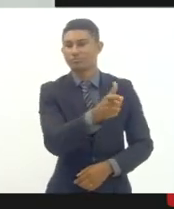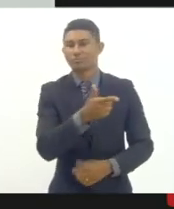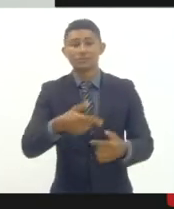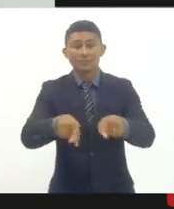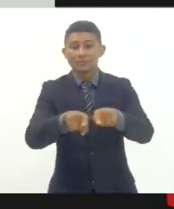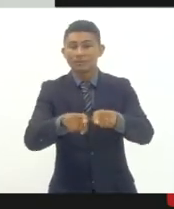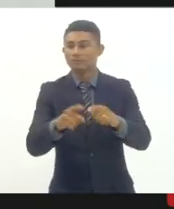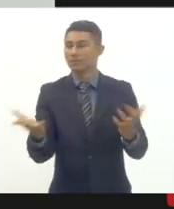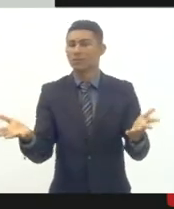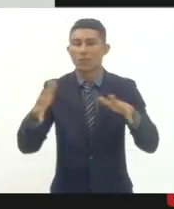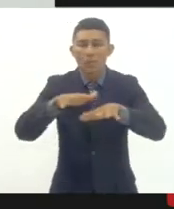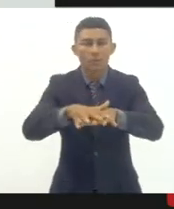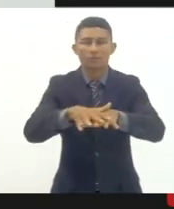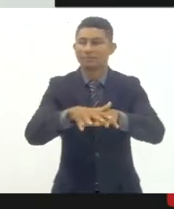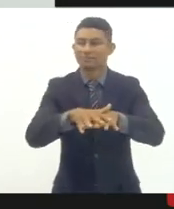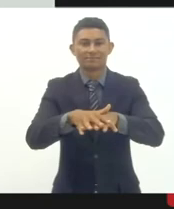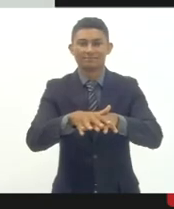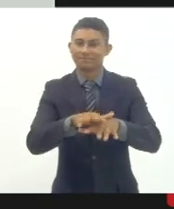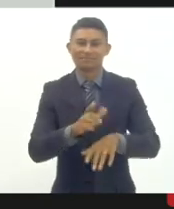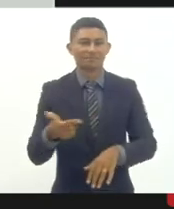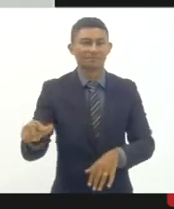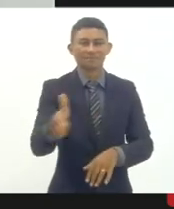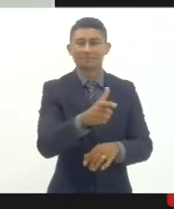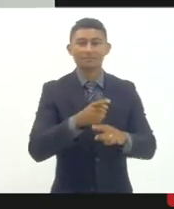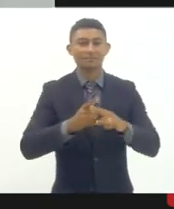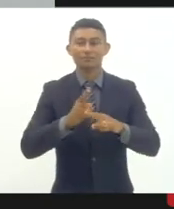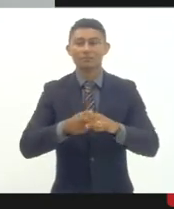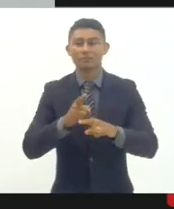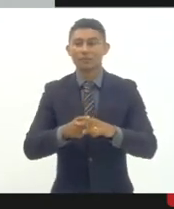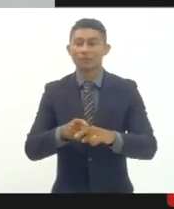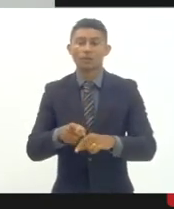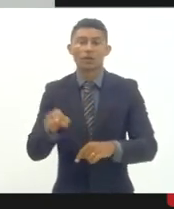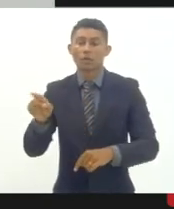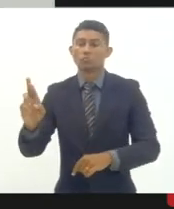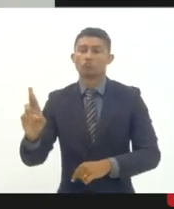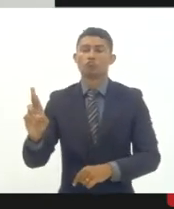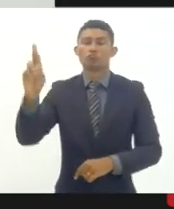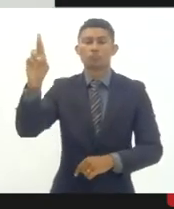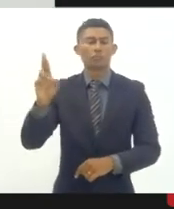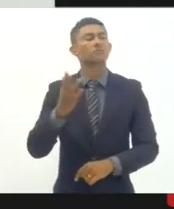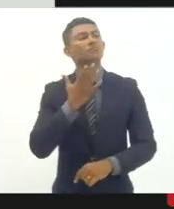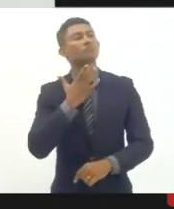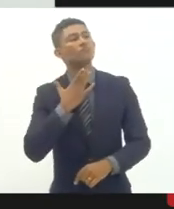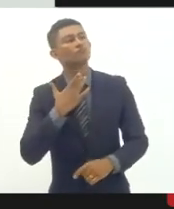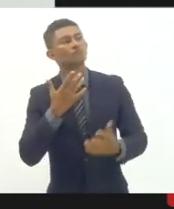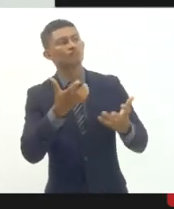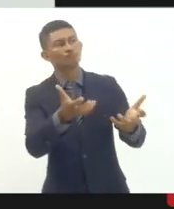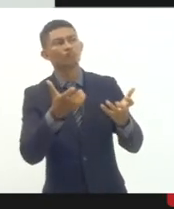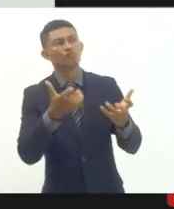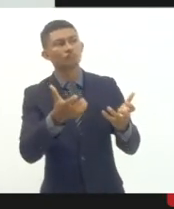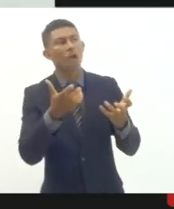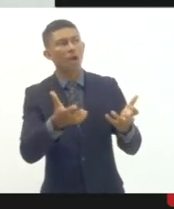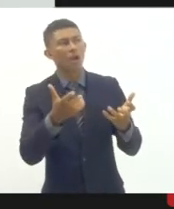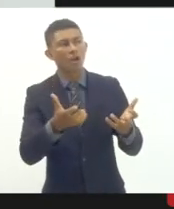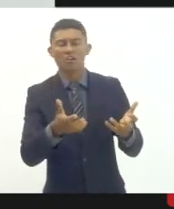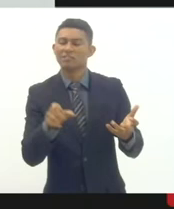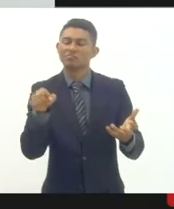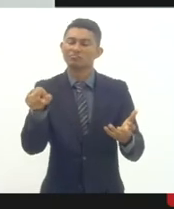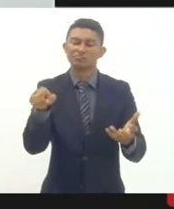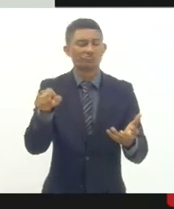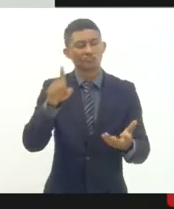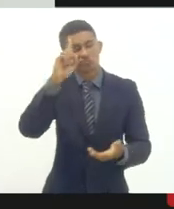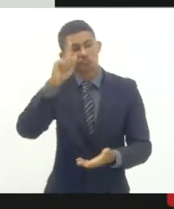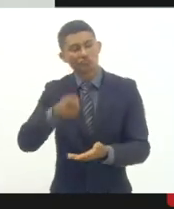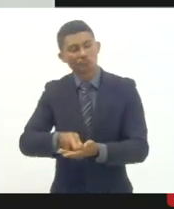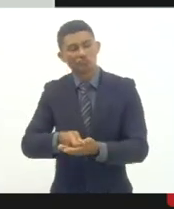aquela história da vontade apenas daquele dirigente que às vezes tem apenas lá uma uma